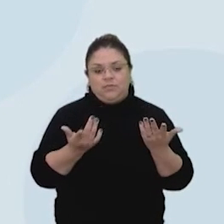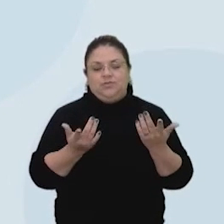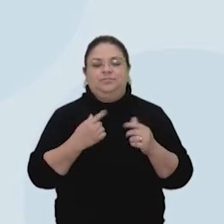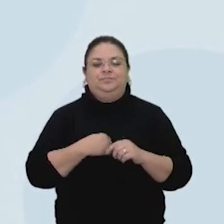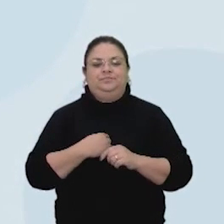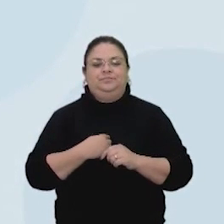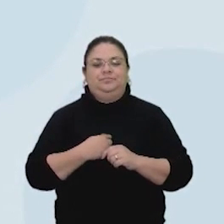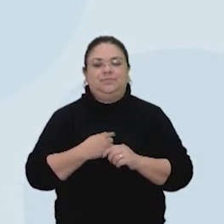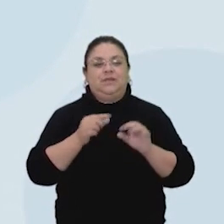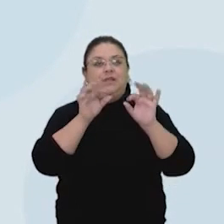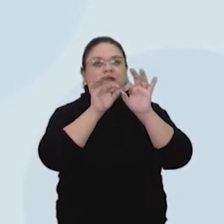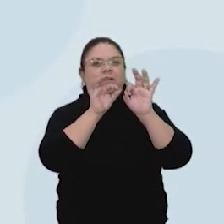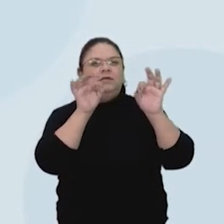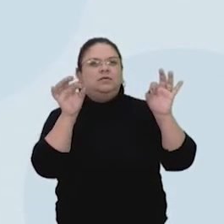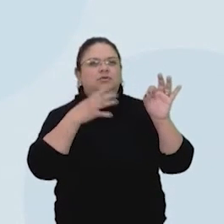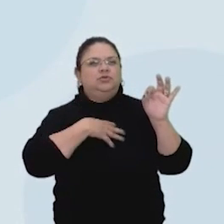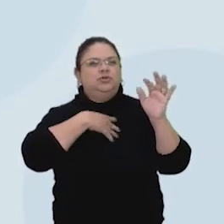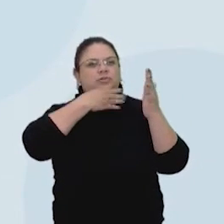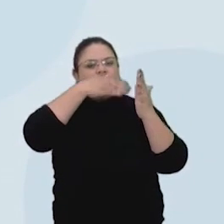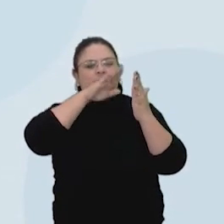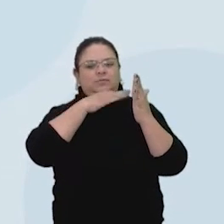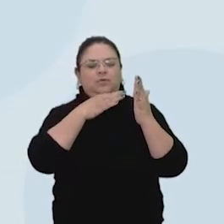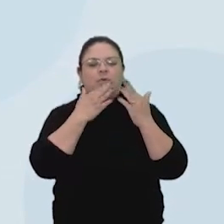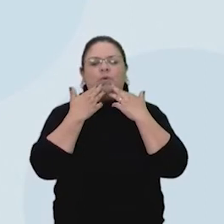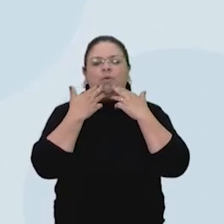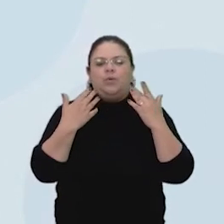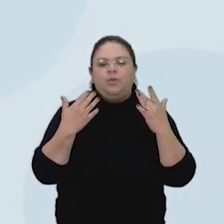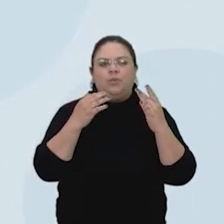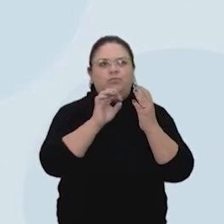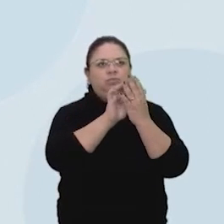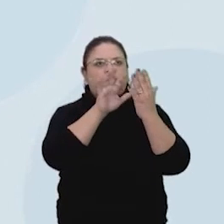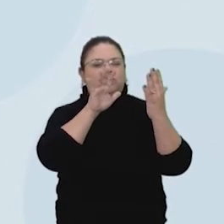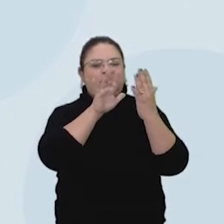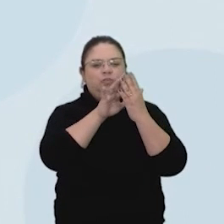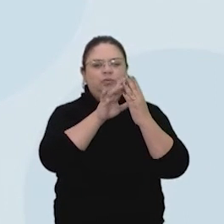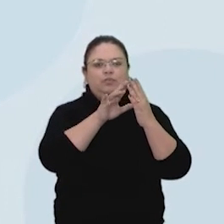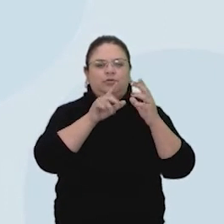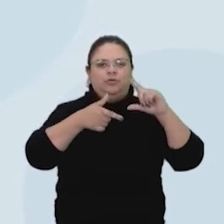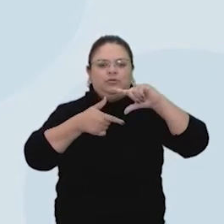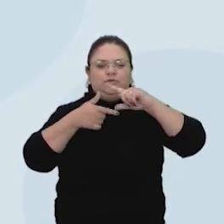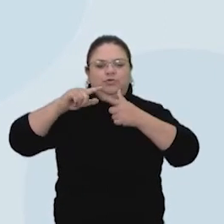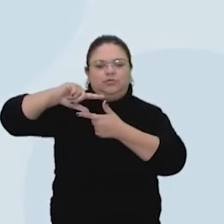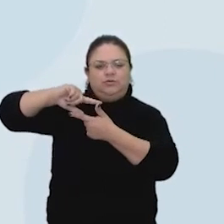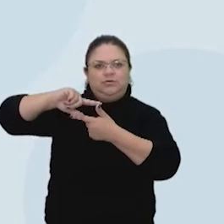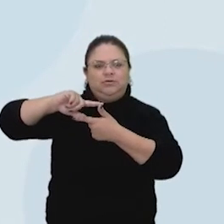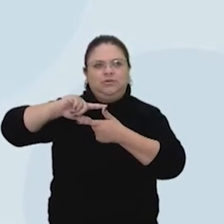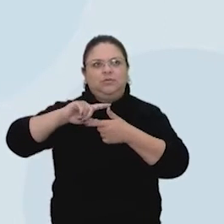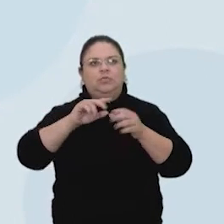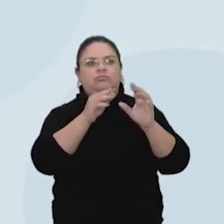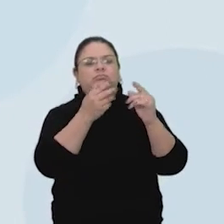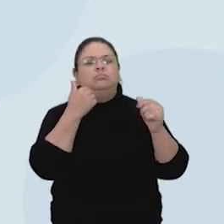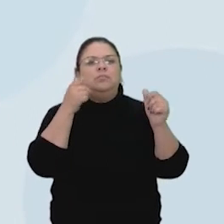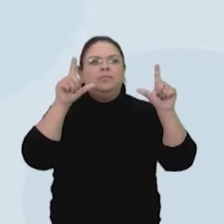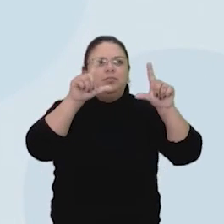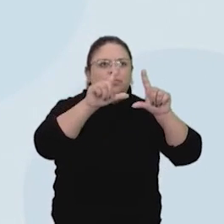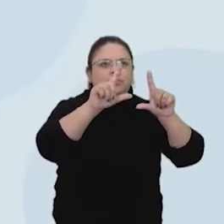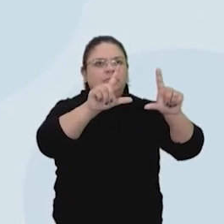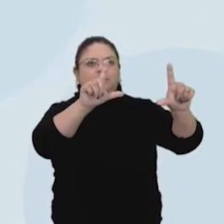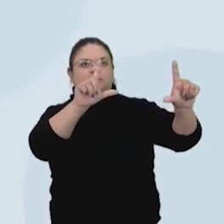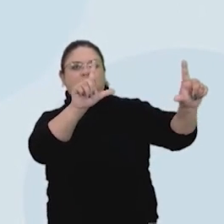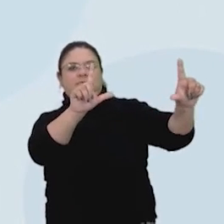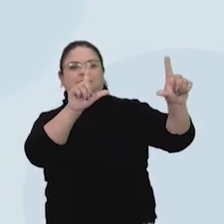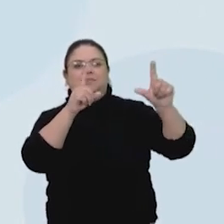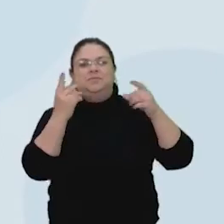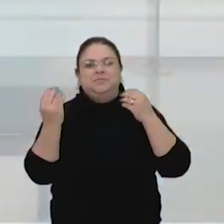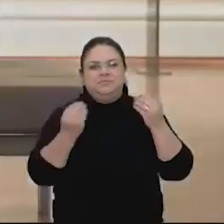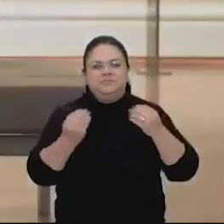linha, cor, volume, formas geométricas e perspectiva. Entre outros. Então, ou seja, professor, essa